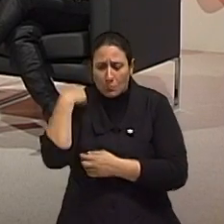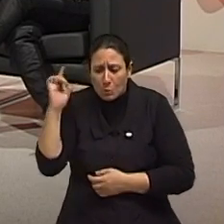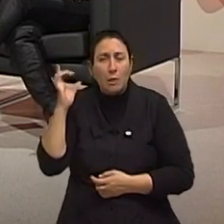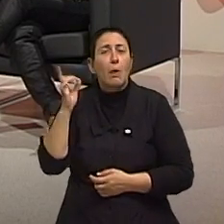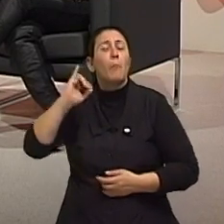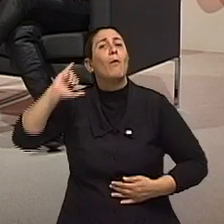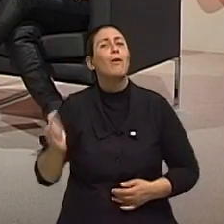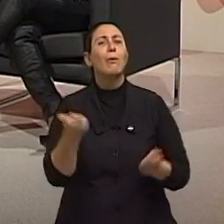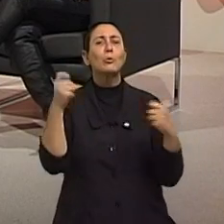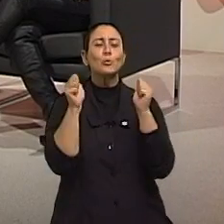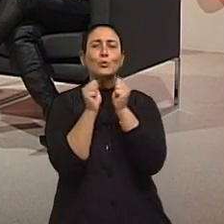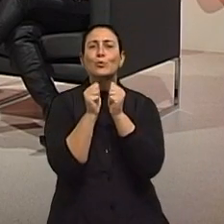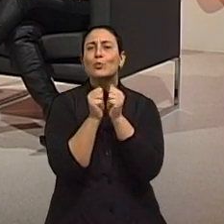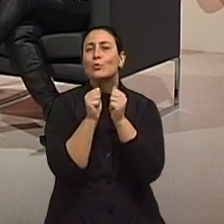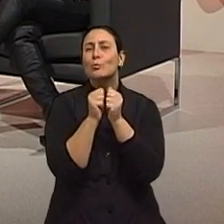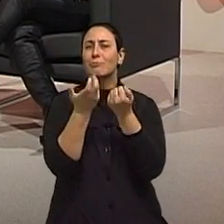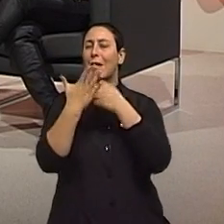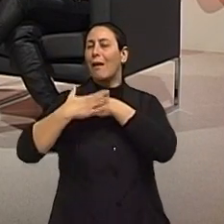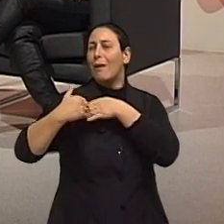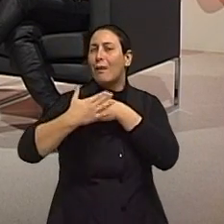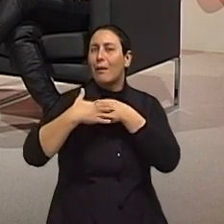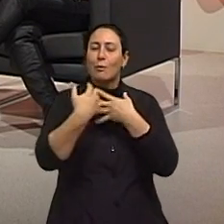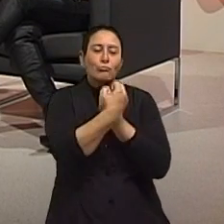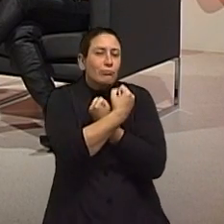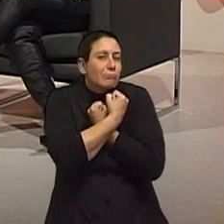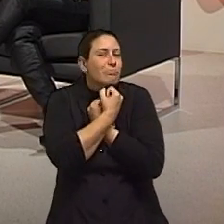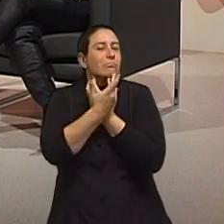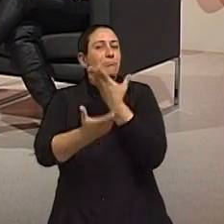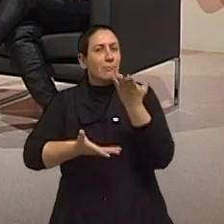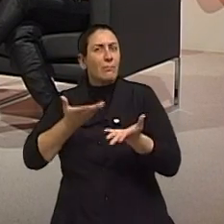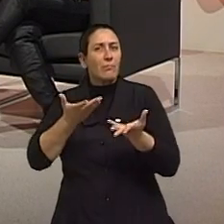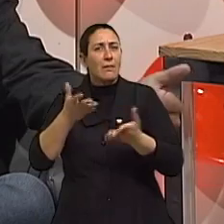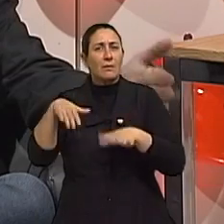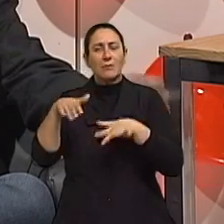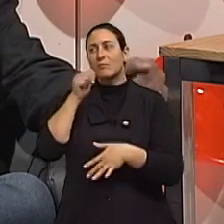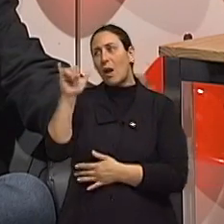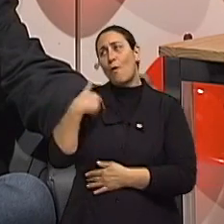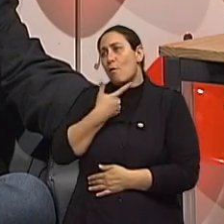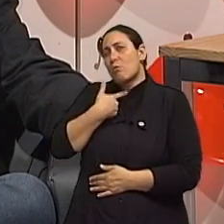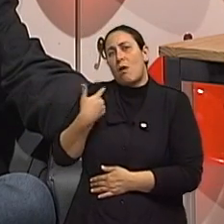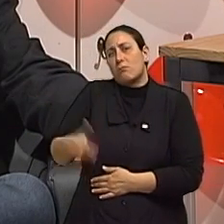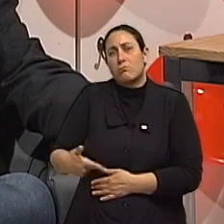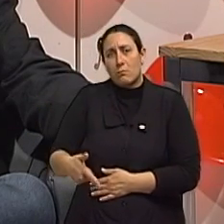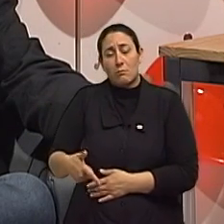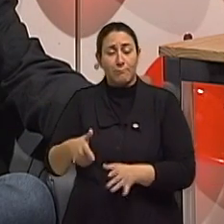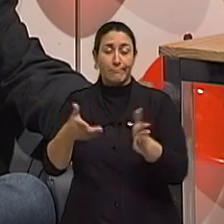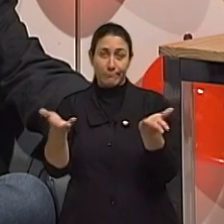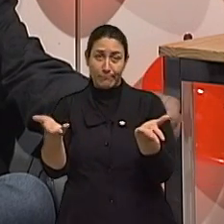aquele espaço com ela, aquele momento. E a mesma coisa para a mulher, ah, mas eu não estou com desejo. O desejo da mulher,